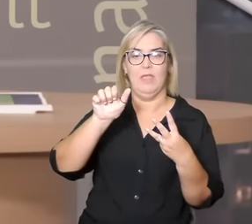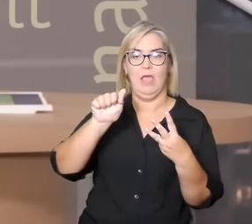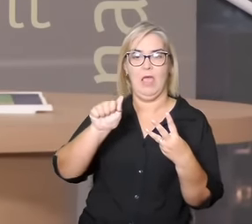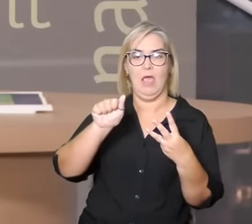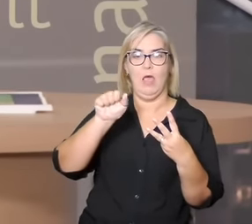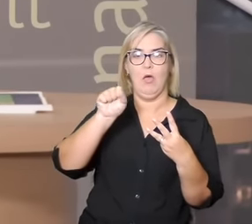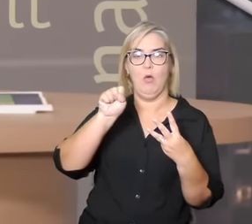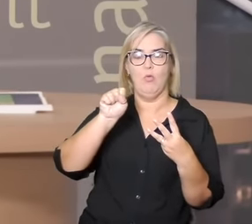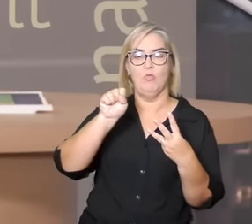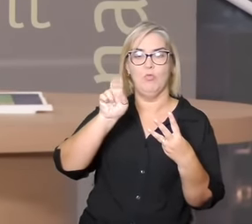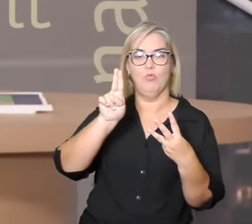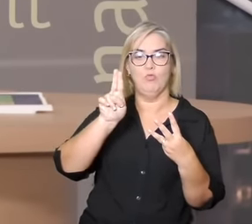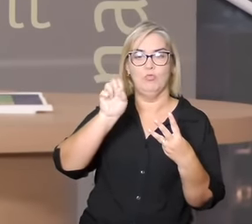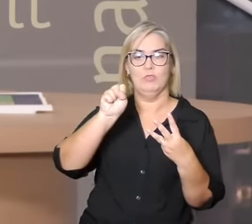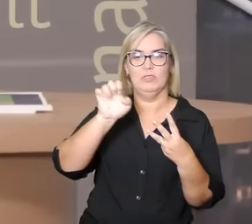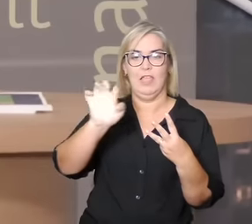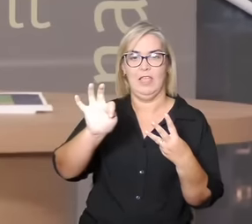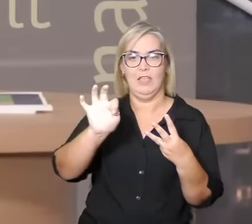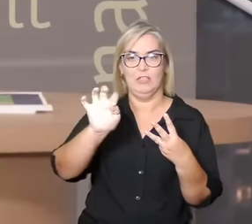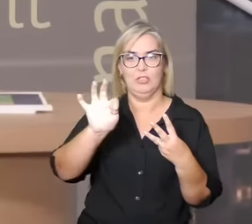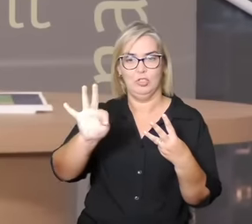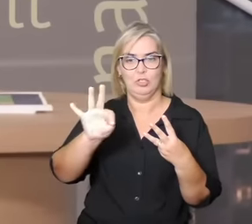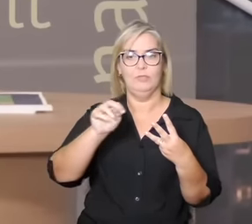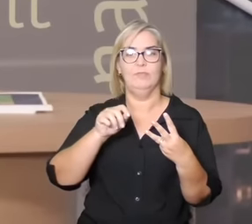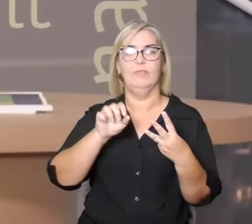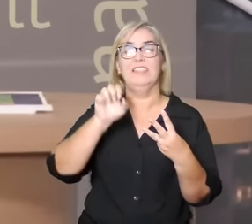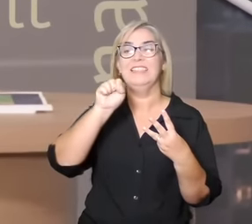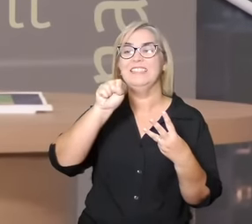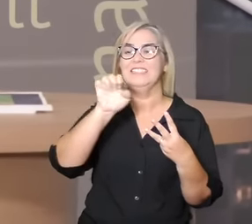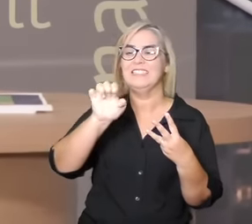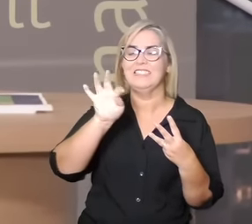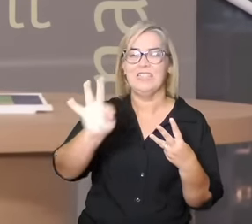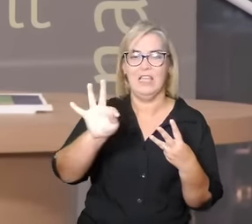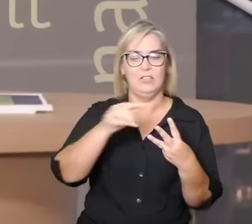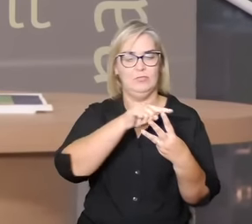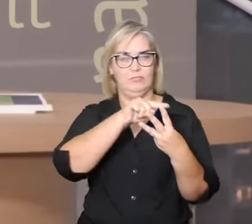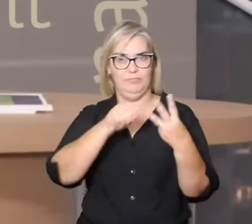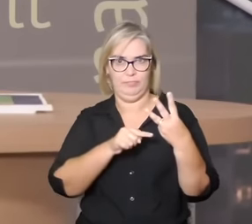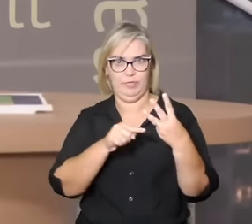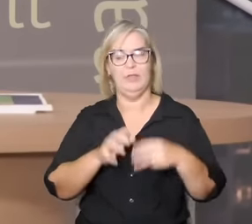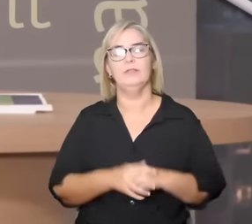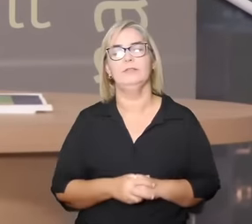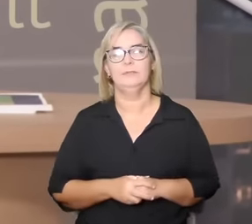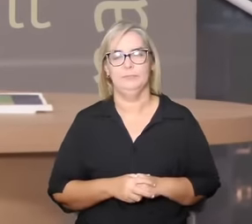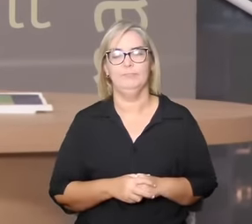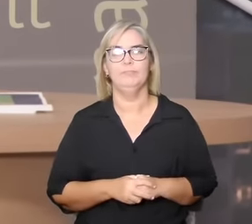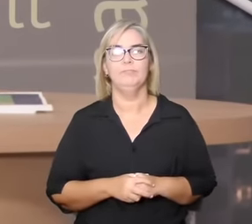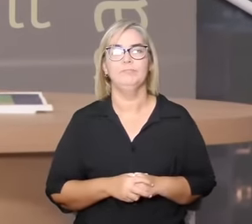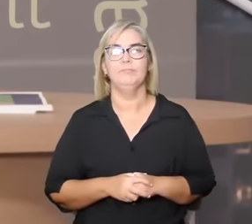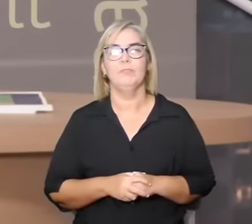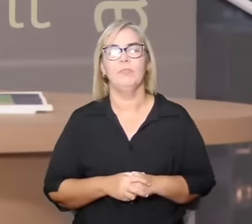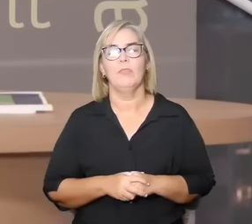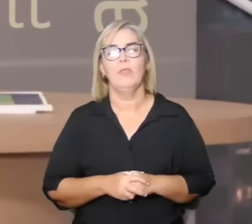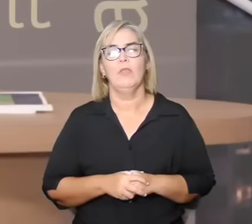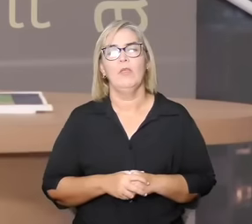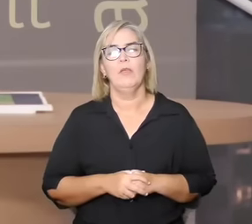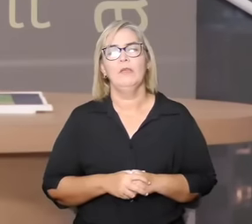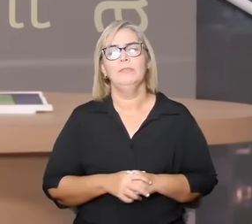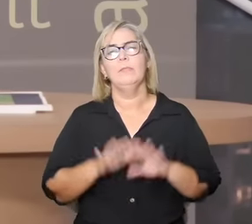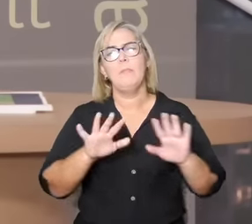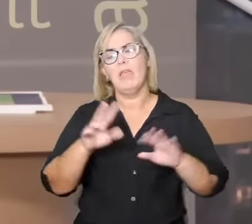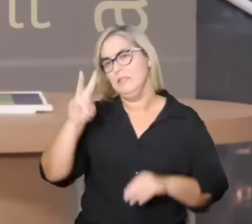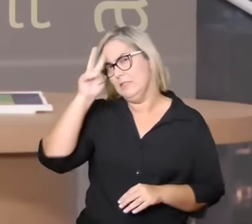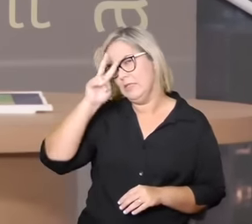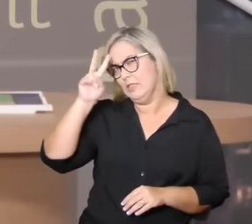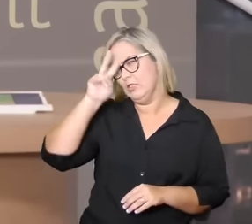estrangeiros, como Bozíris e Ísis, por exemplo, e o Seth se mantém o mesmo nome. Nessa história,